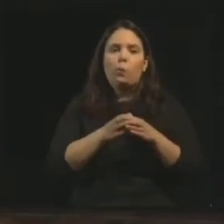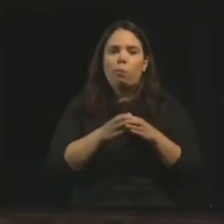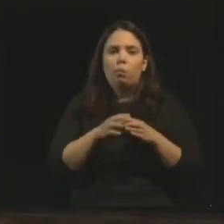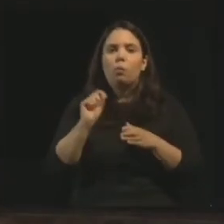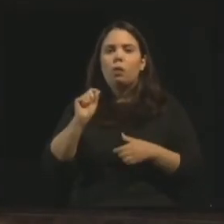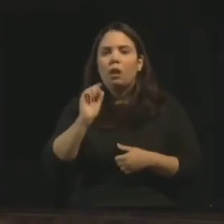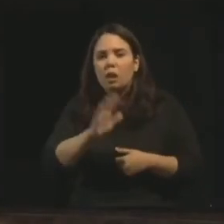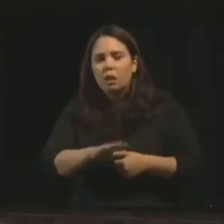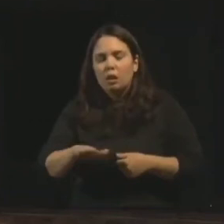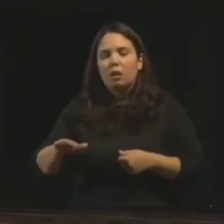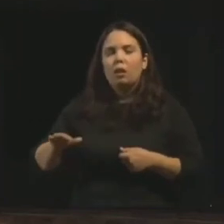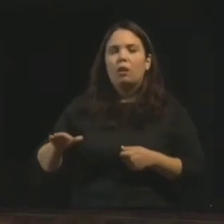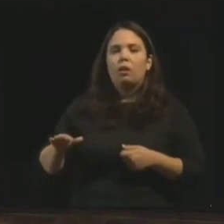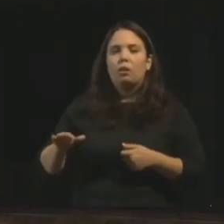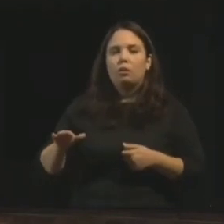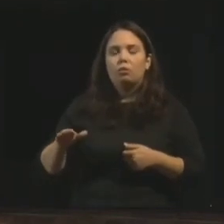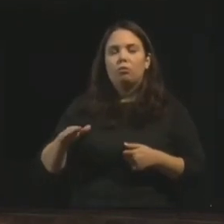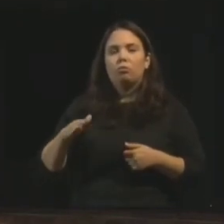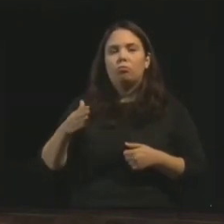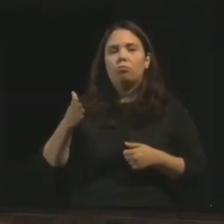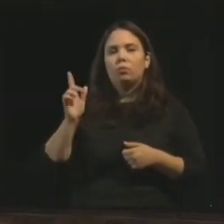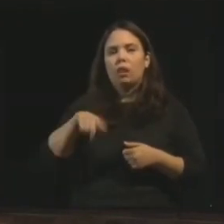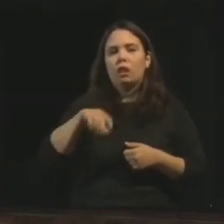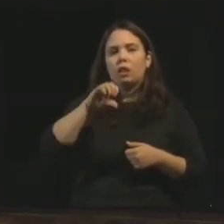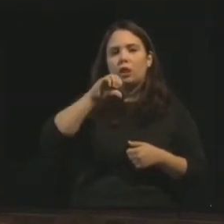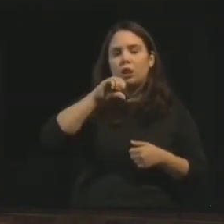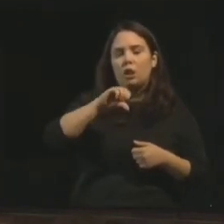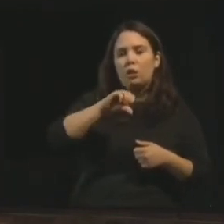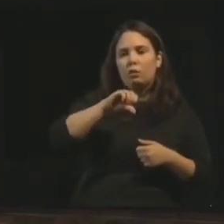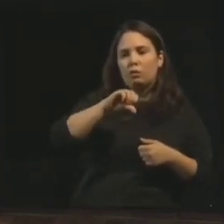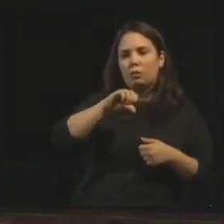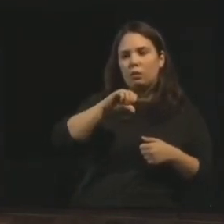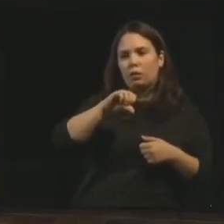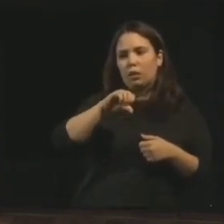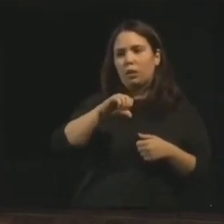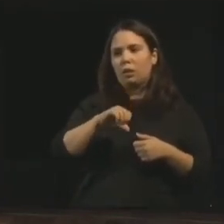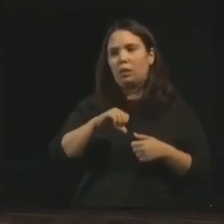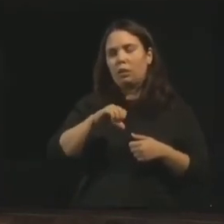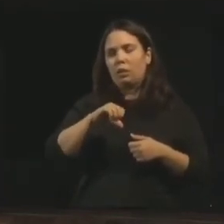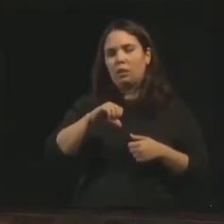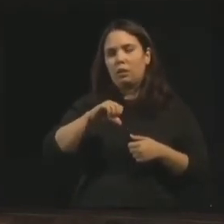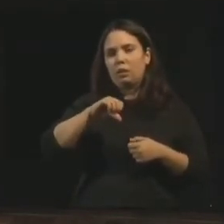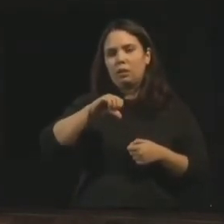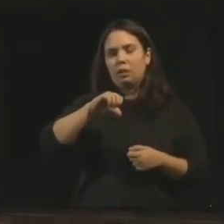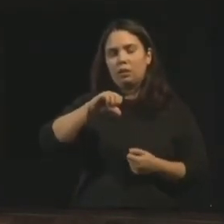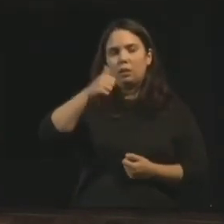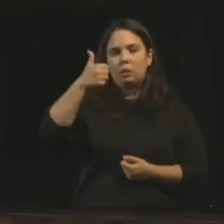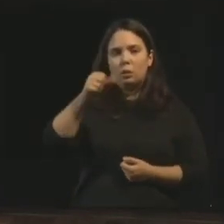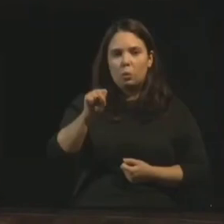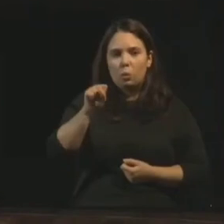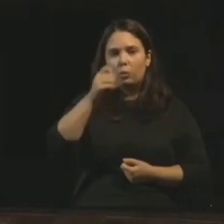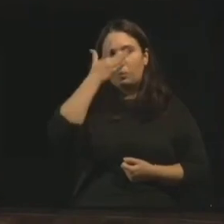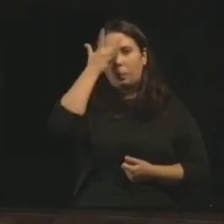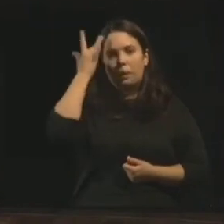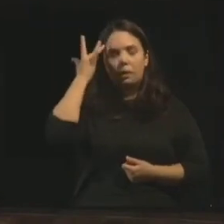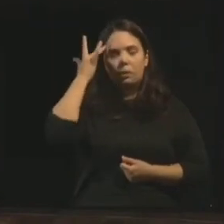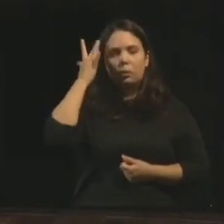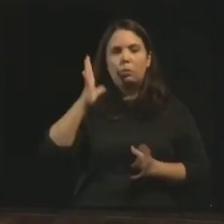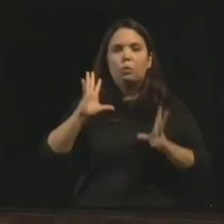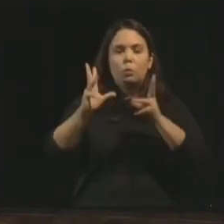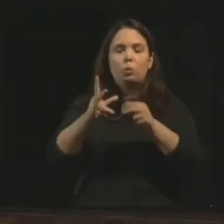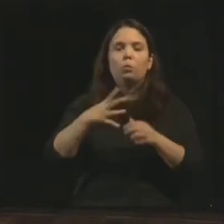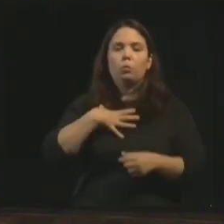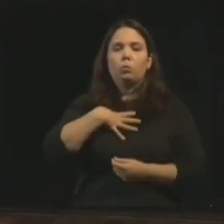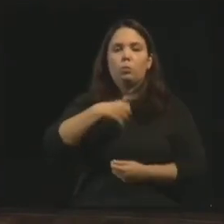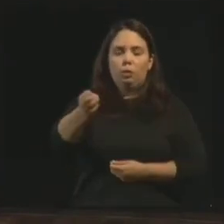crianças de novecentas e, cadê aqui? novecentos e dezoito pessoas. Olha